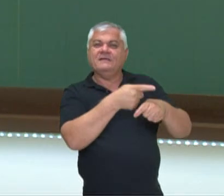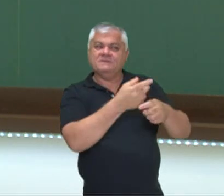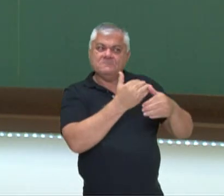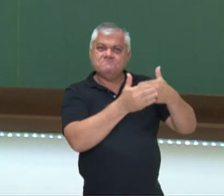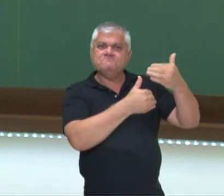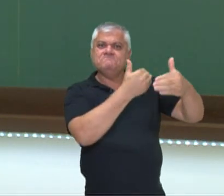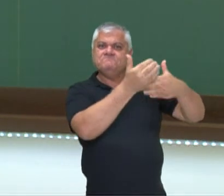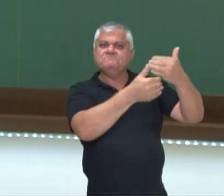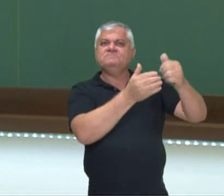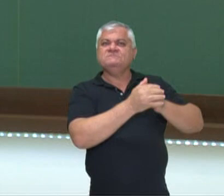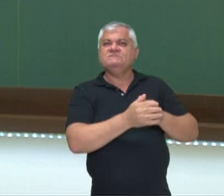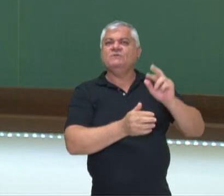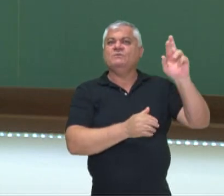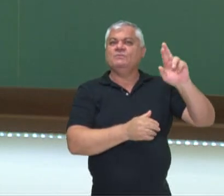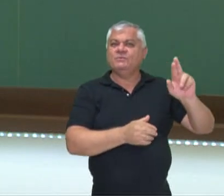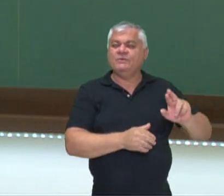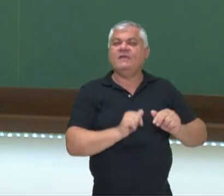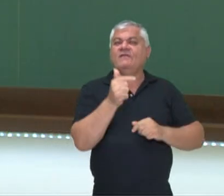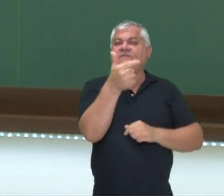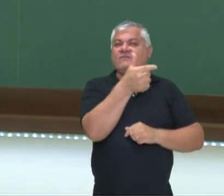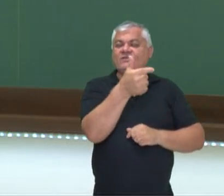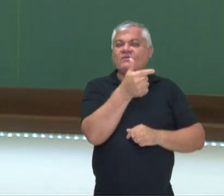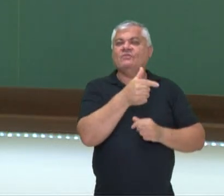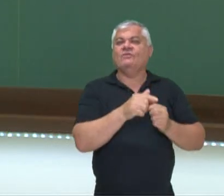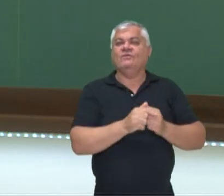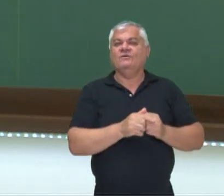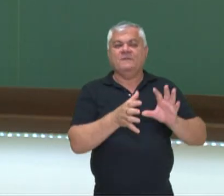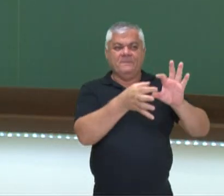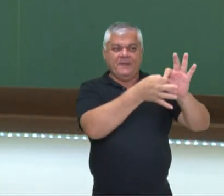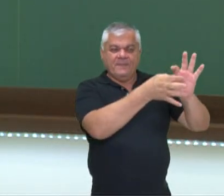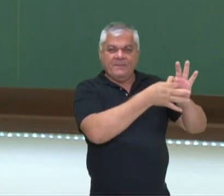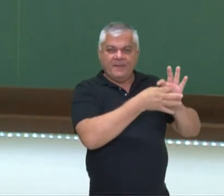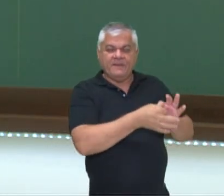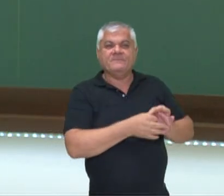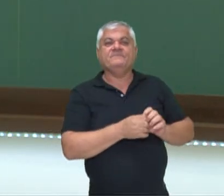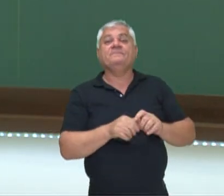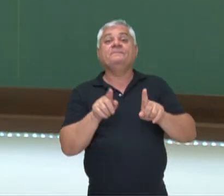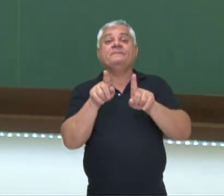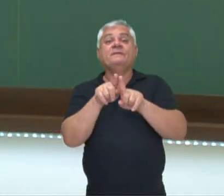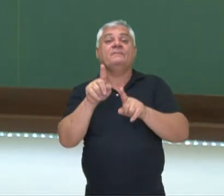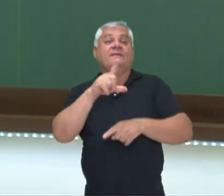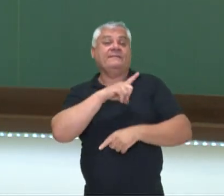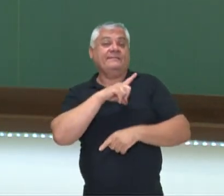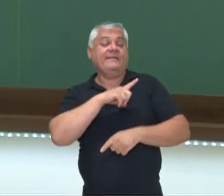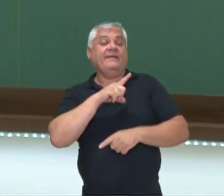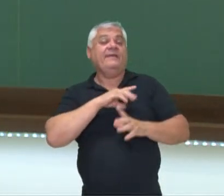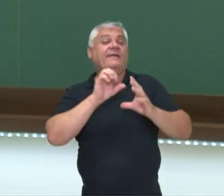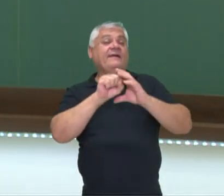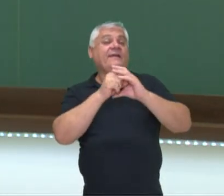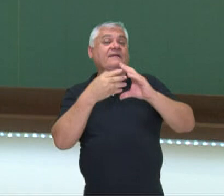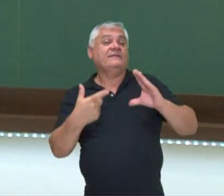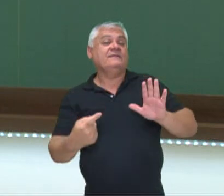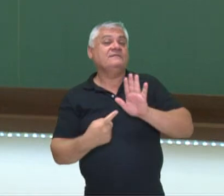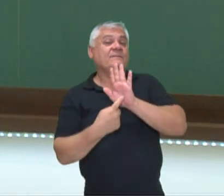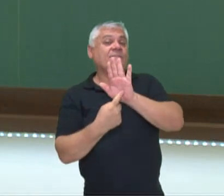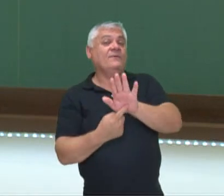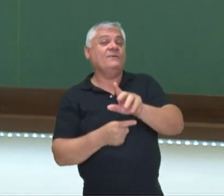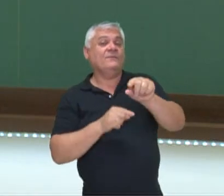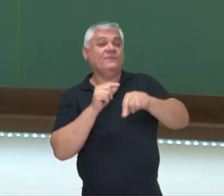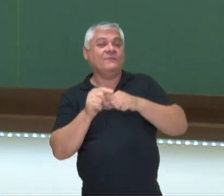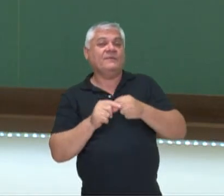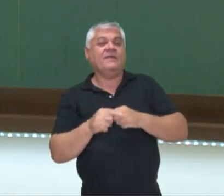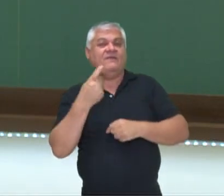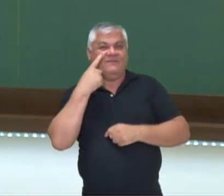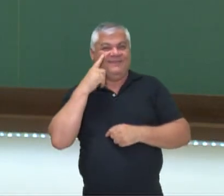-17 na Rússia e em 22 com a União dos Demais Países. Também temos como característica, mostra aqui dessa imagem, a